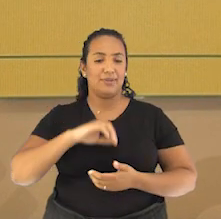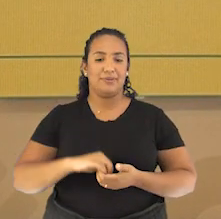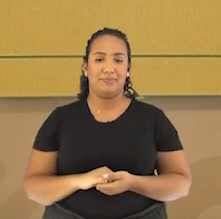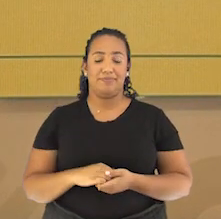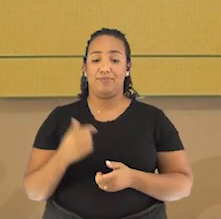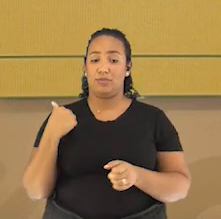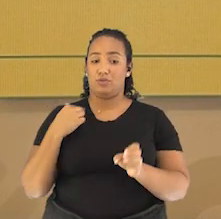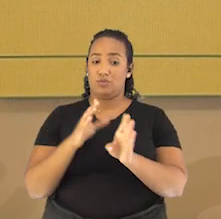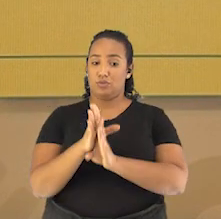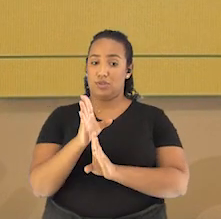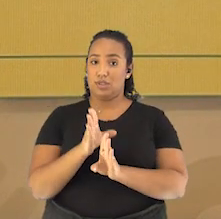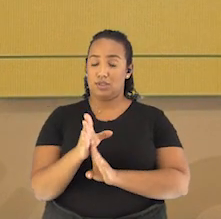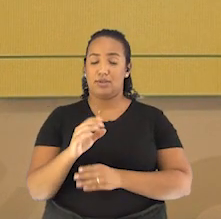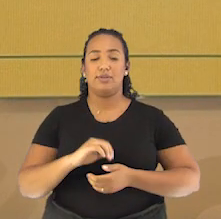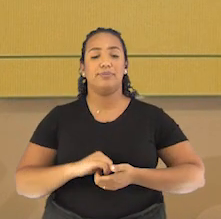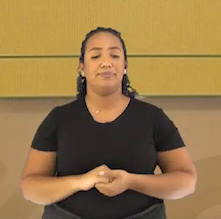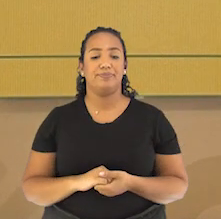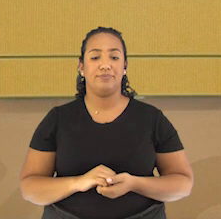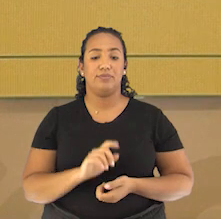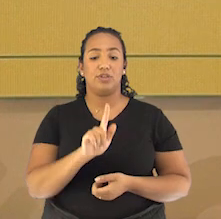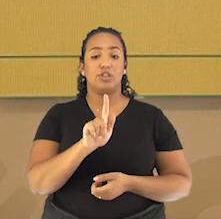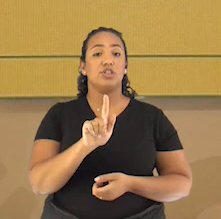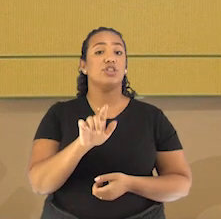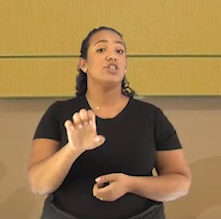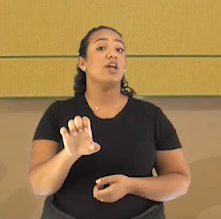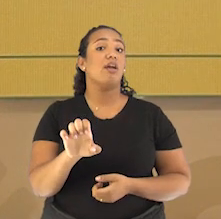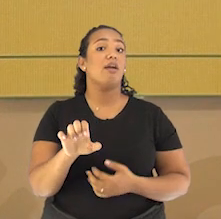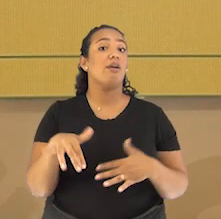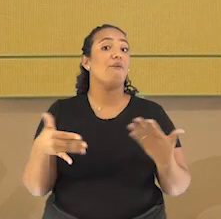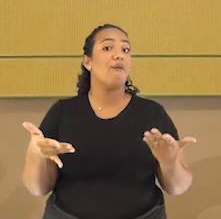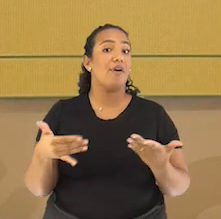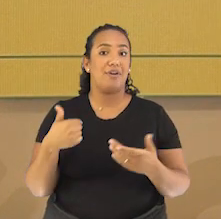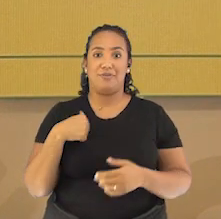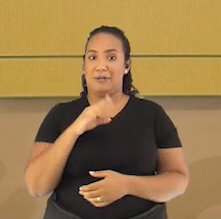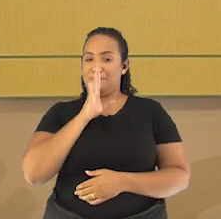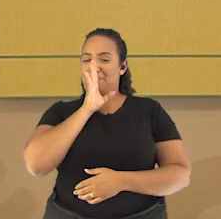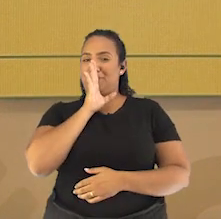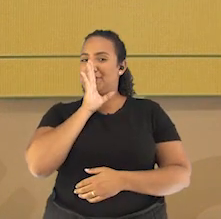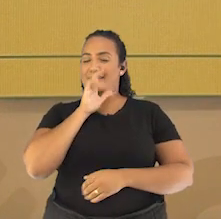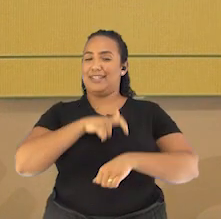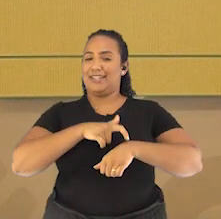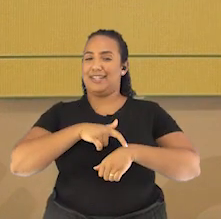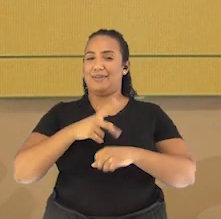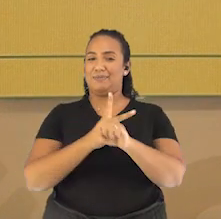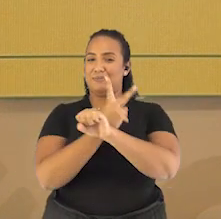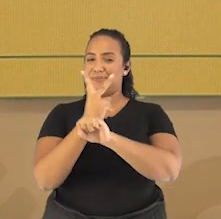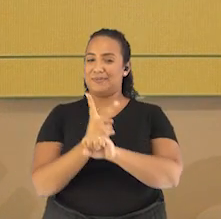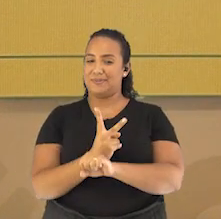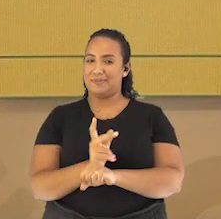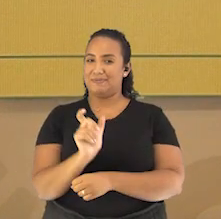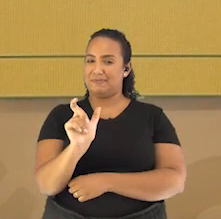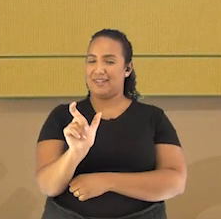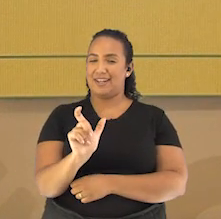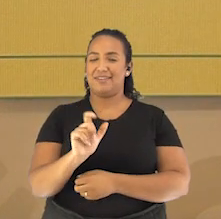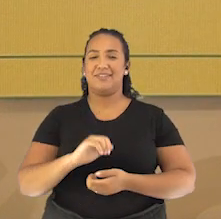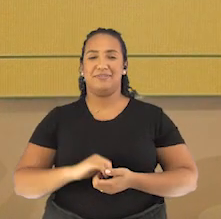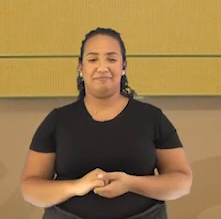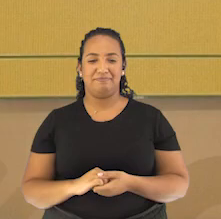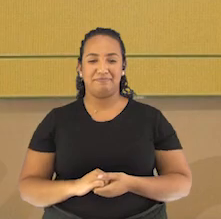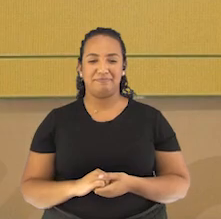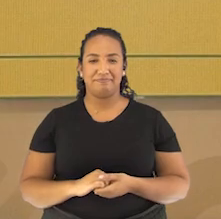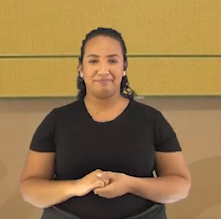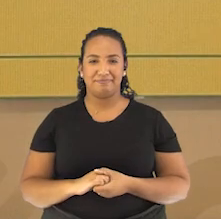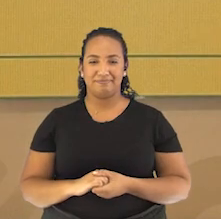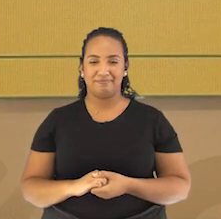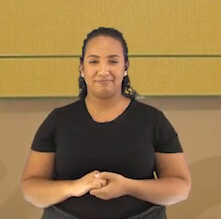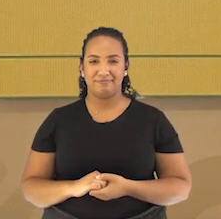aí na memória. Segue a dica, hein? Vamos lá! É o G... Chega! Eu não vou falar mais. Tempo para você achar a palavra aqui